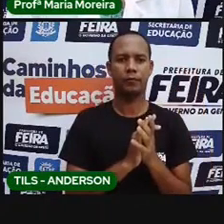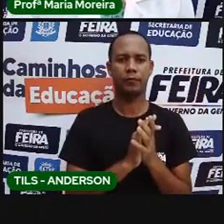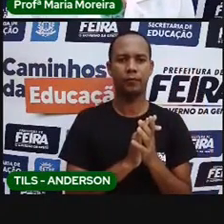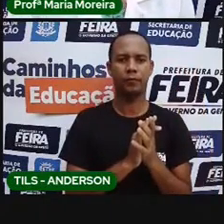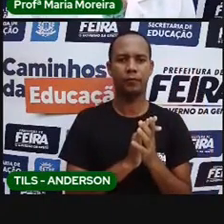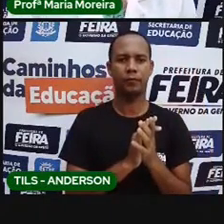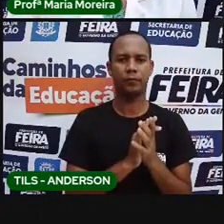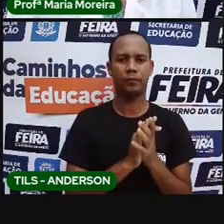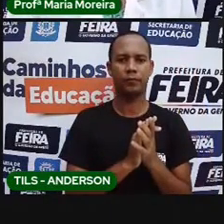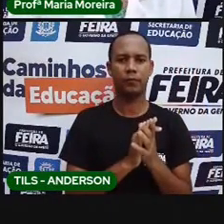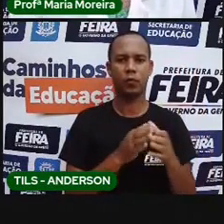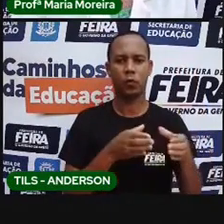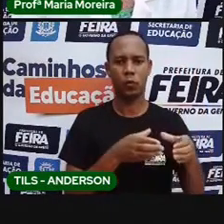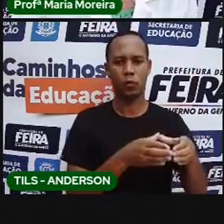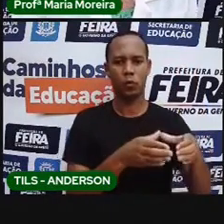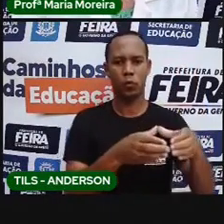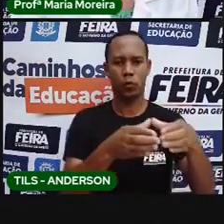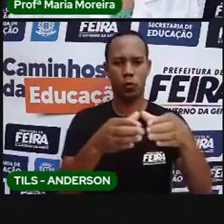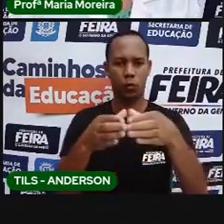indígenas.